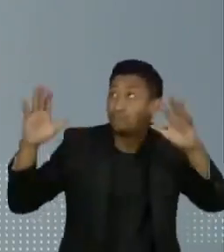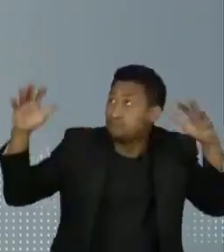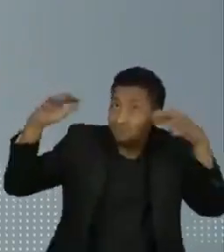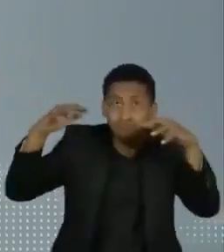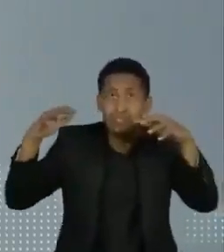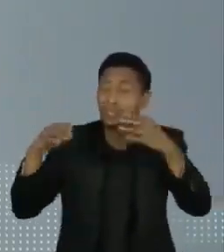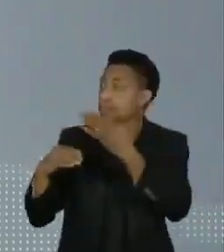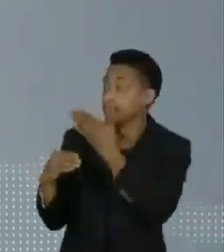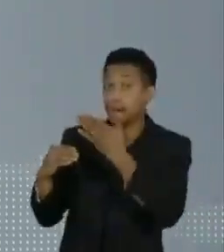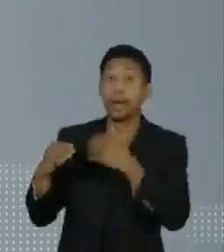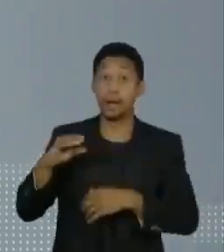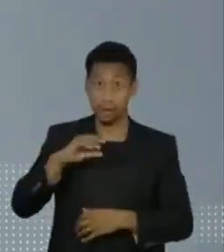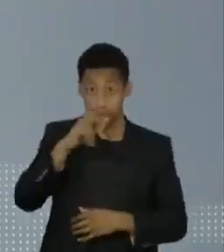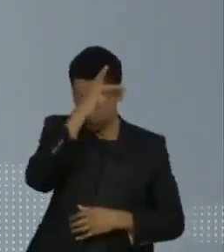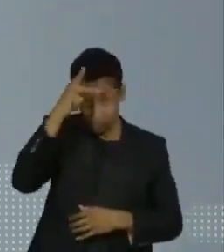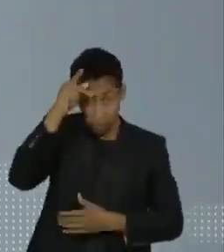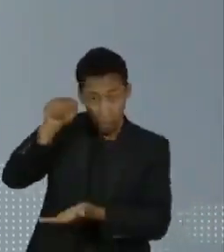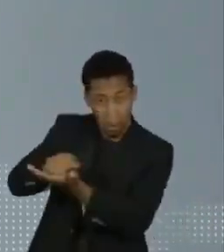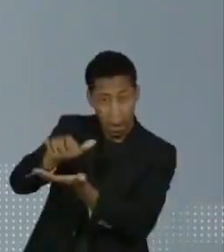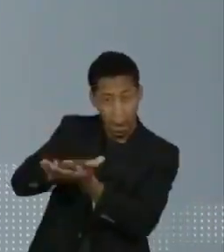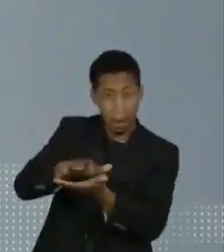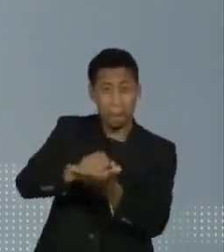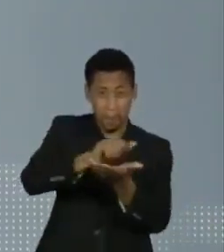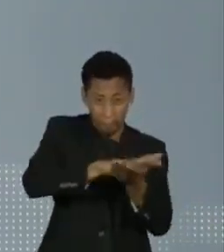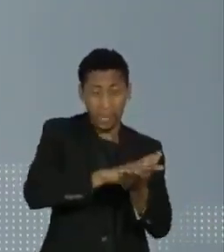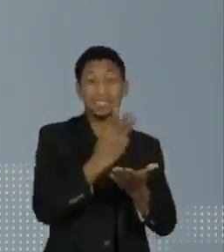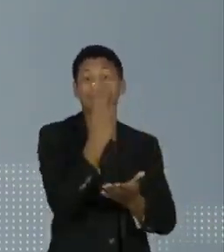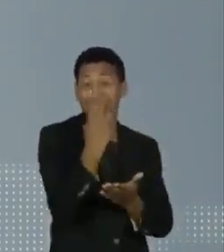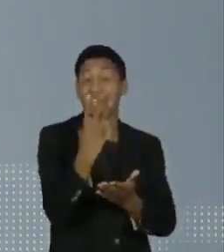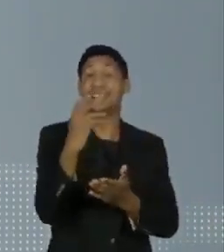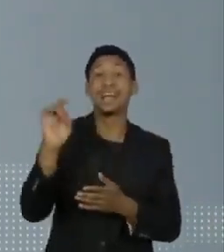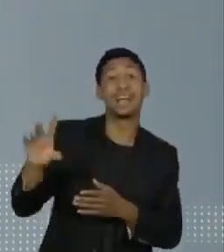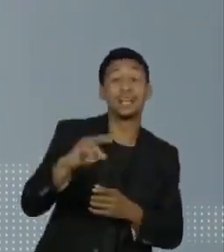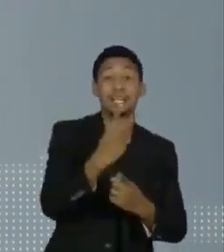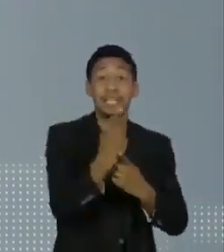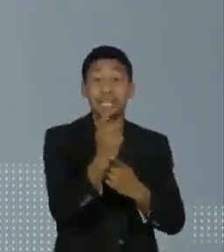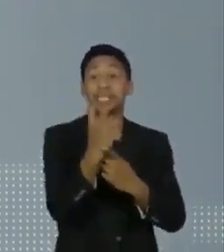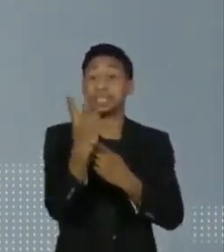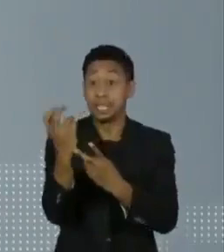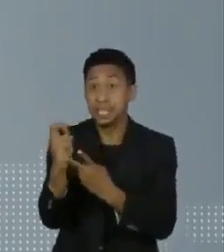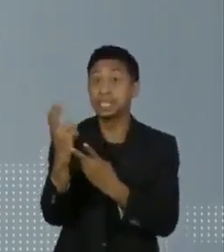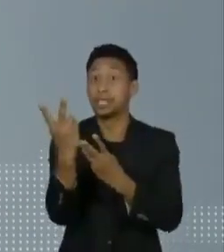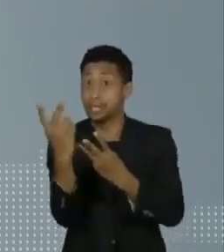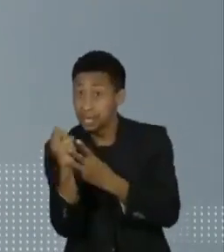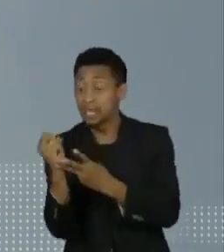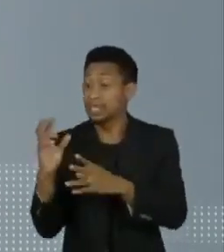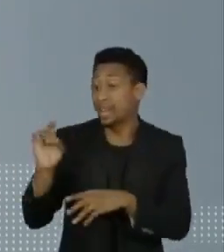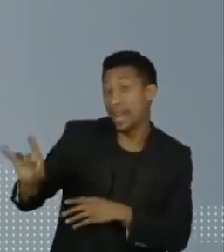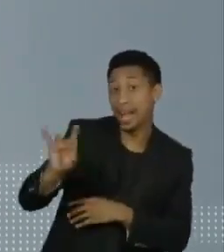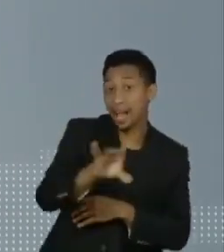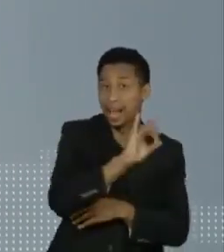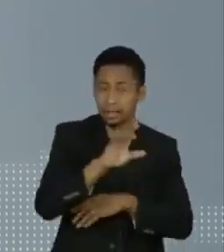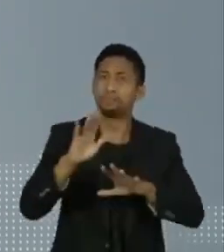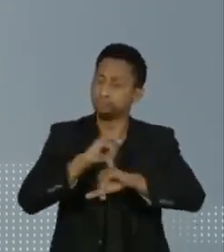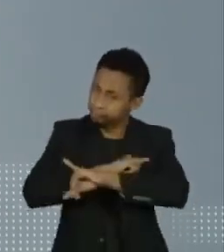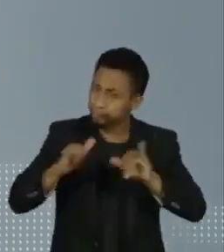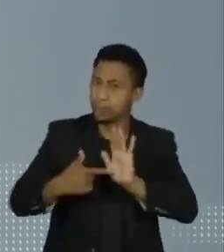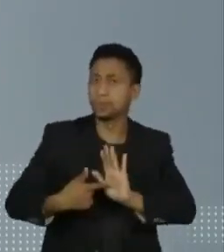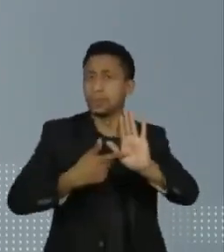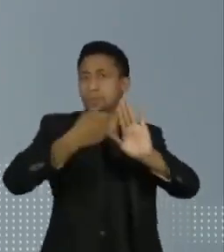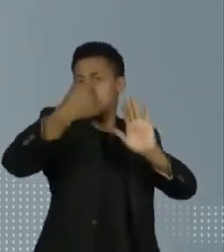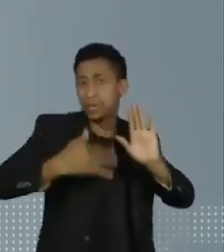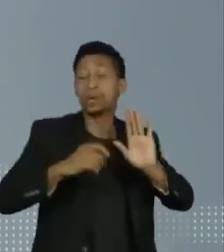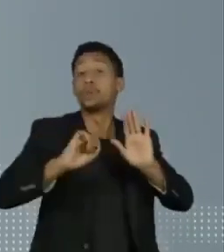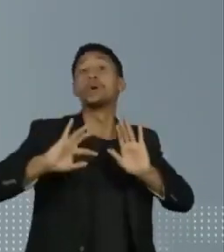Segundo a Prefeitura, foram aplicadas três multas no valor de R$ 15 mil cada. E os organizadores vão prestar esclarecimentos na